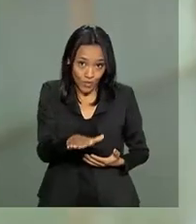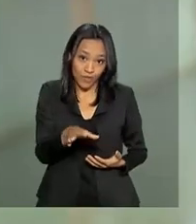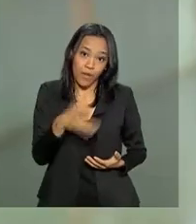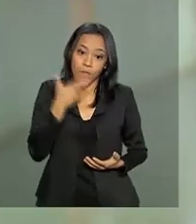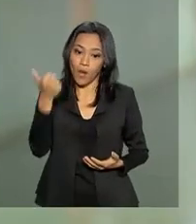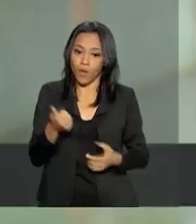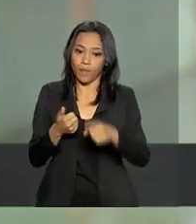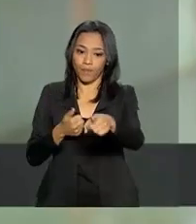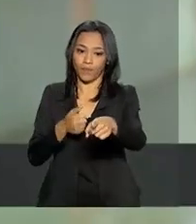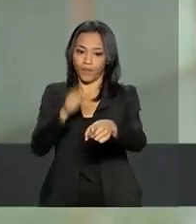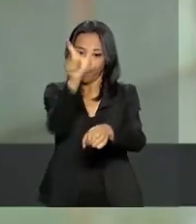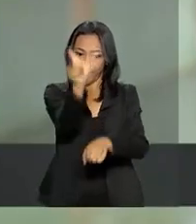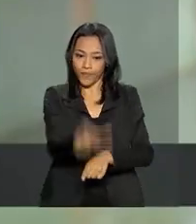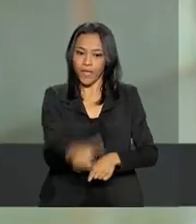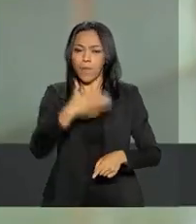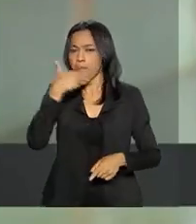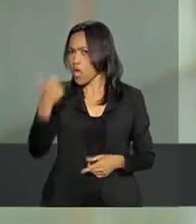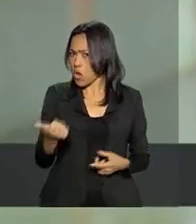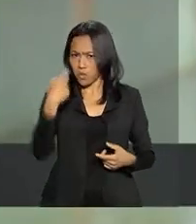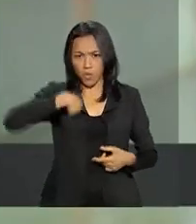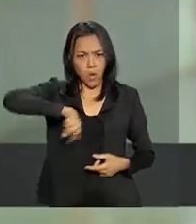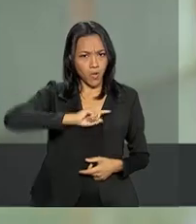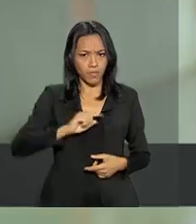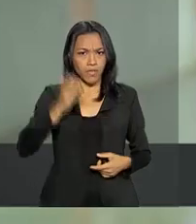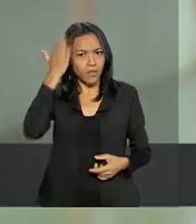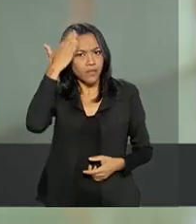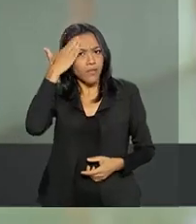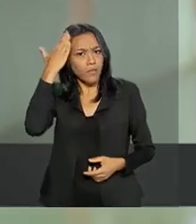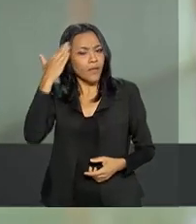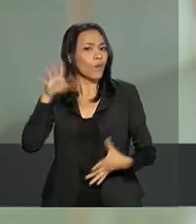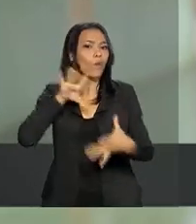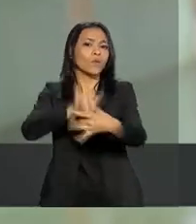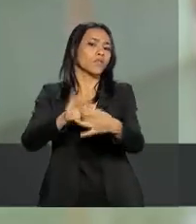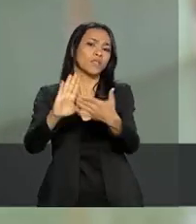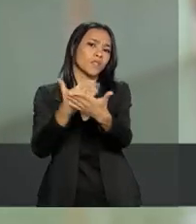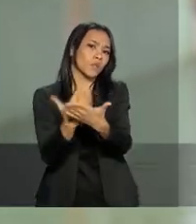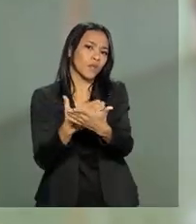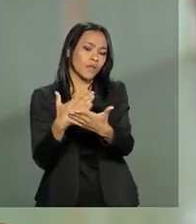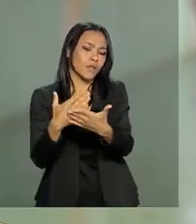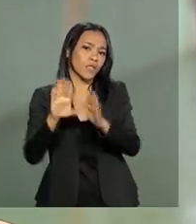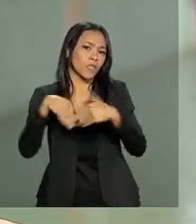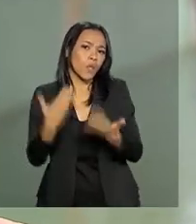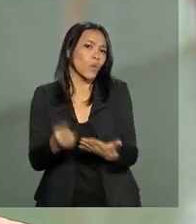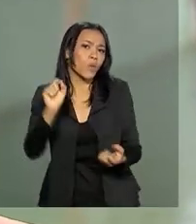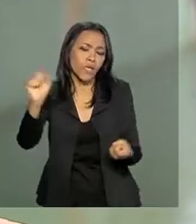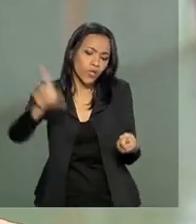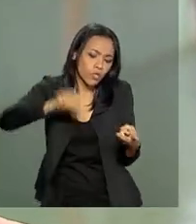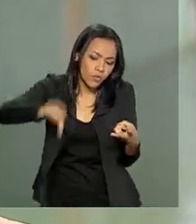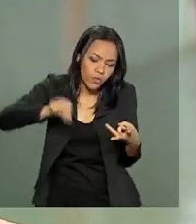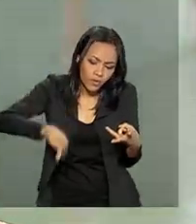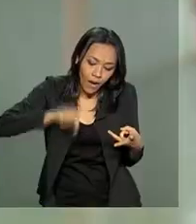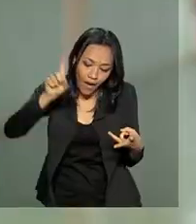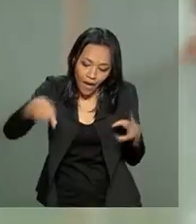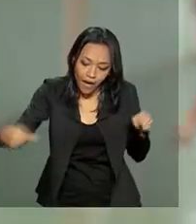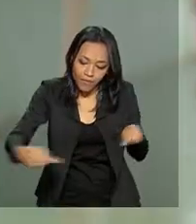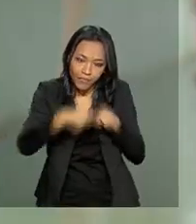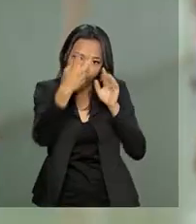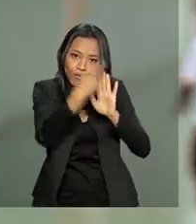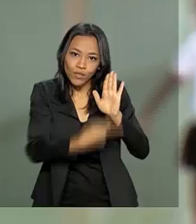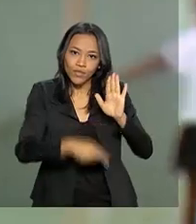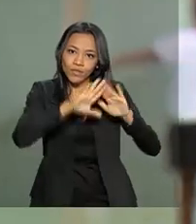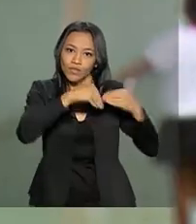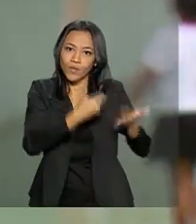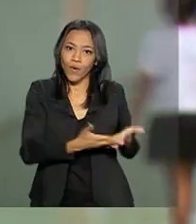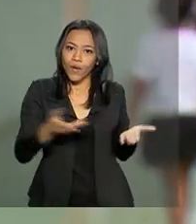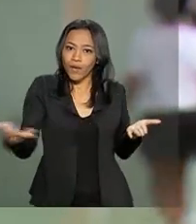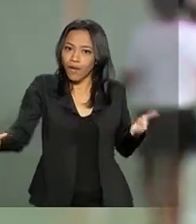Ninguém melhor do que nós para saber a realidade da escola. Então, o que nós estamos selecionando? Tudo o que tem a ver com o projeto. O que eu acredito é